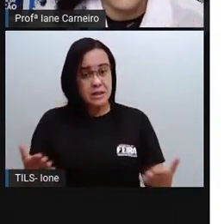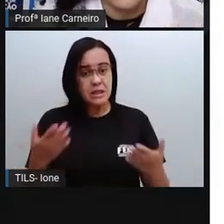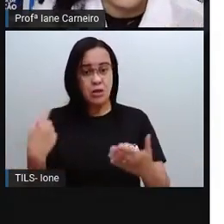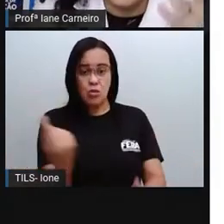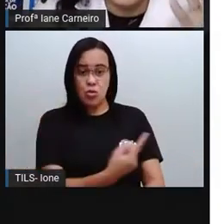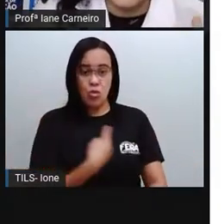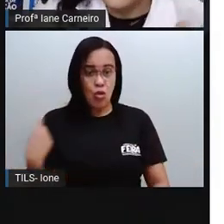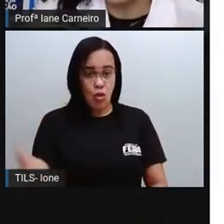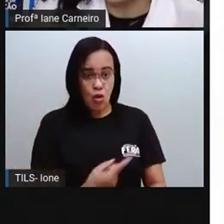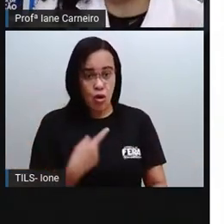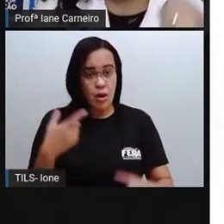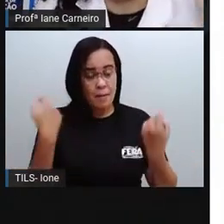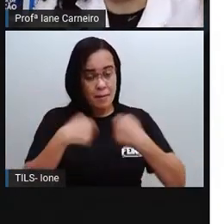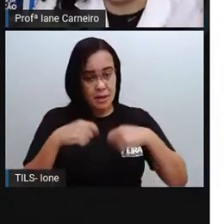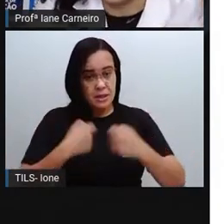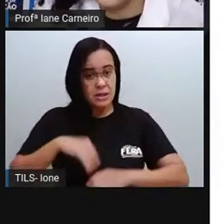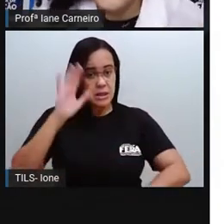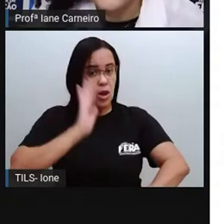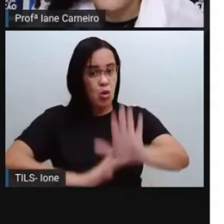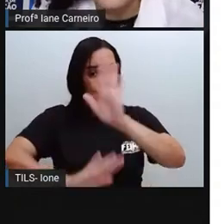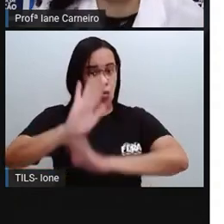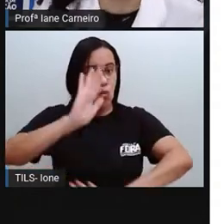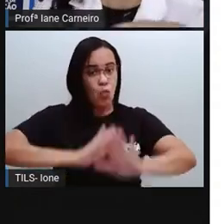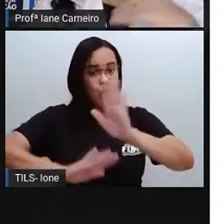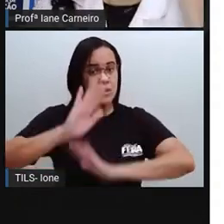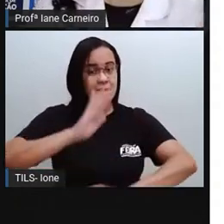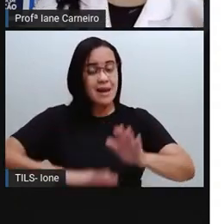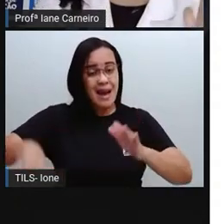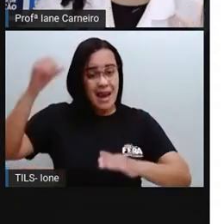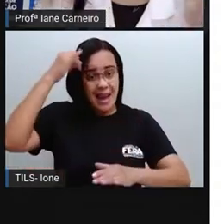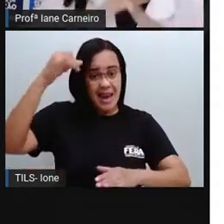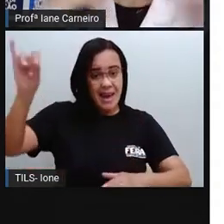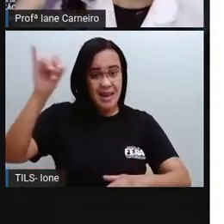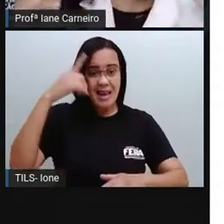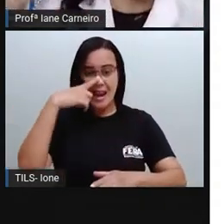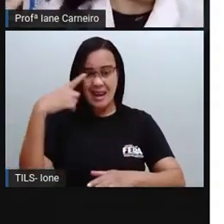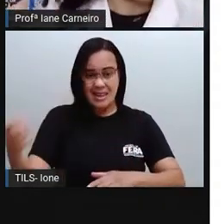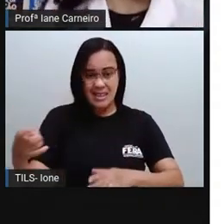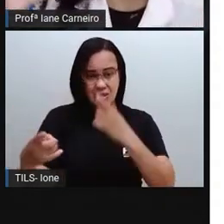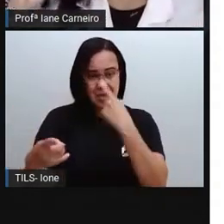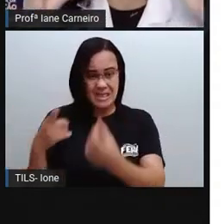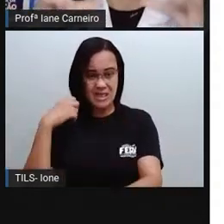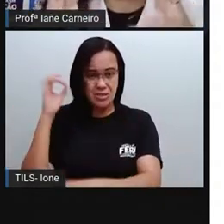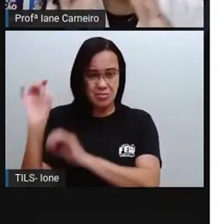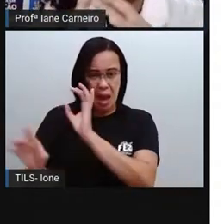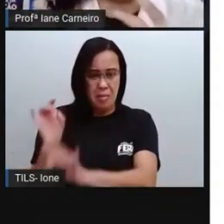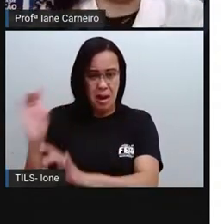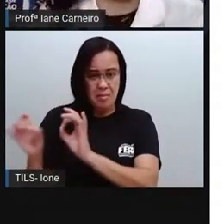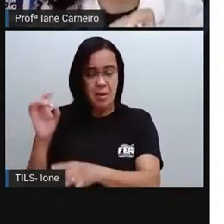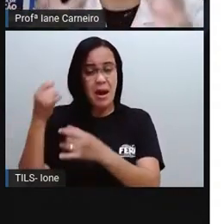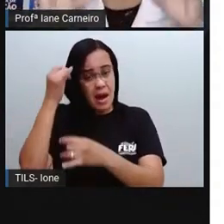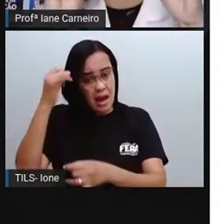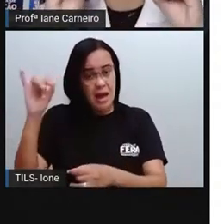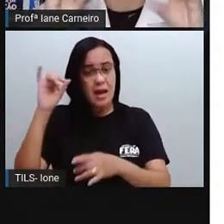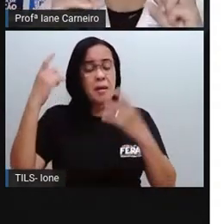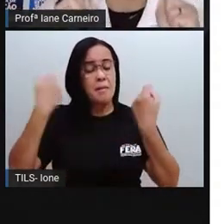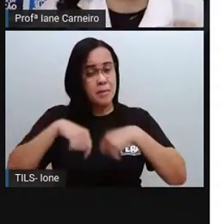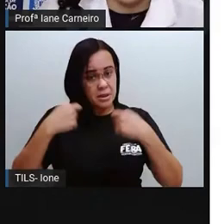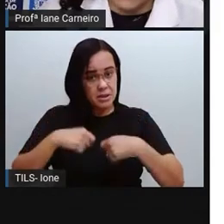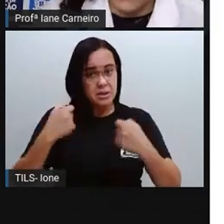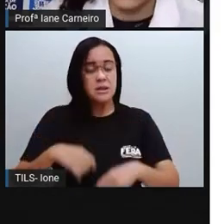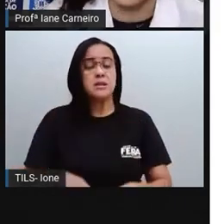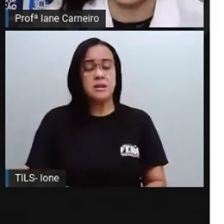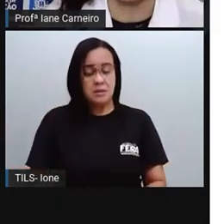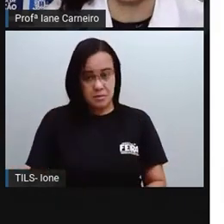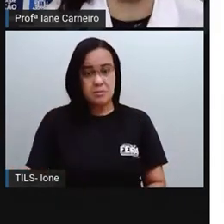aqui, essa garrafinha não vá parar no fundo do mar, que começa a se decompor e os animais marinhos começam a se